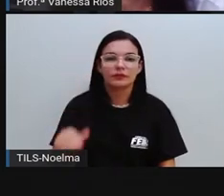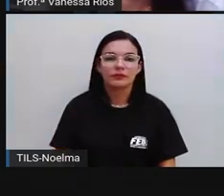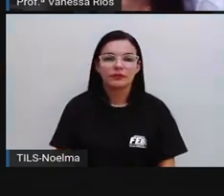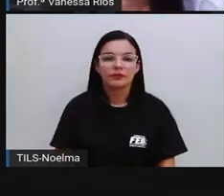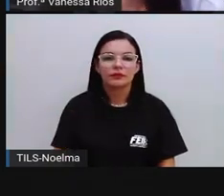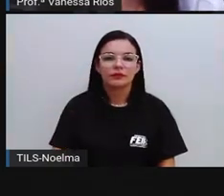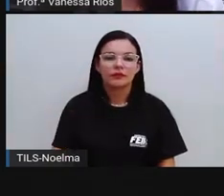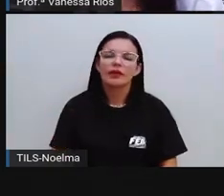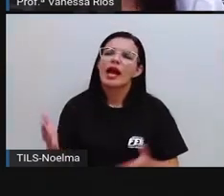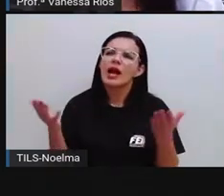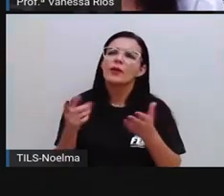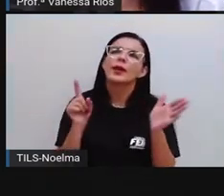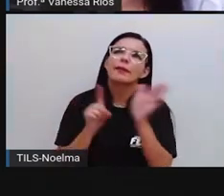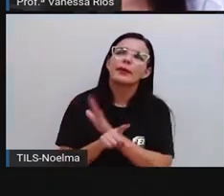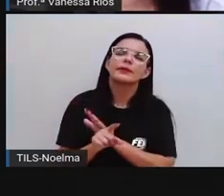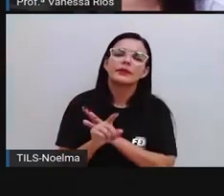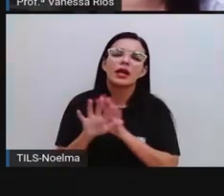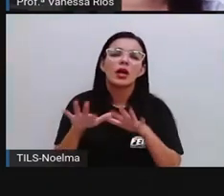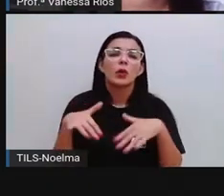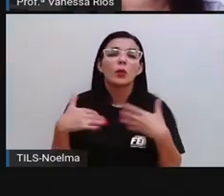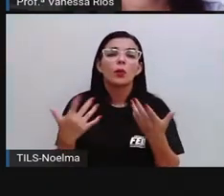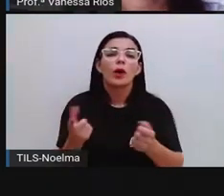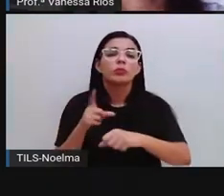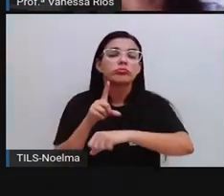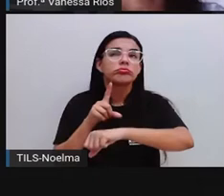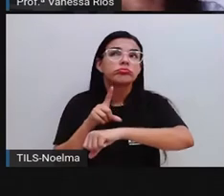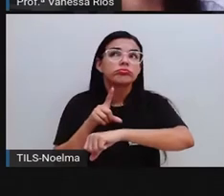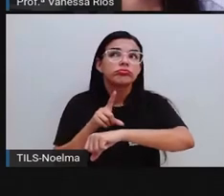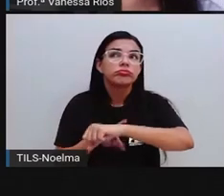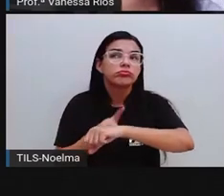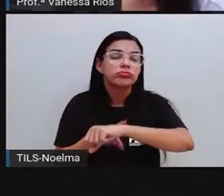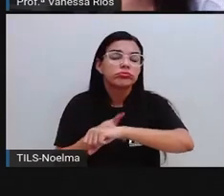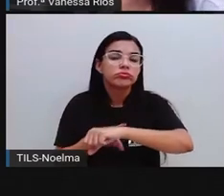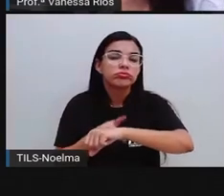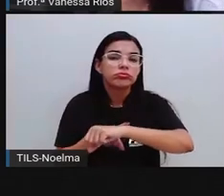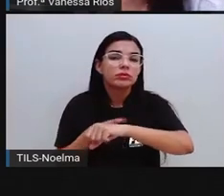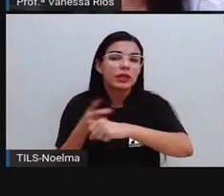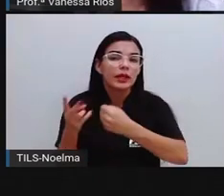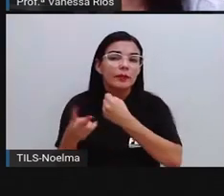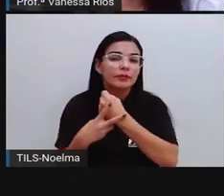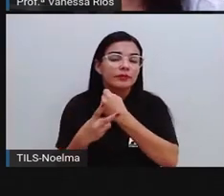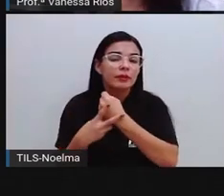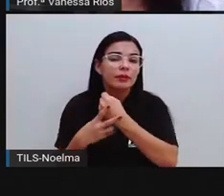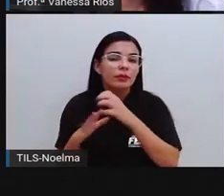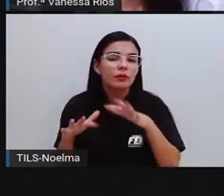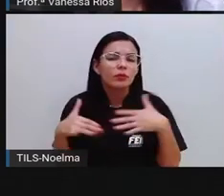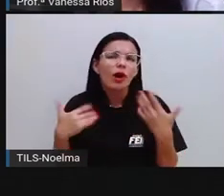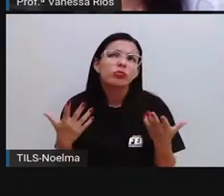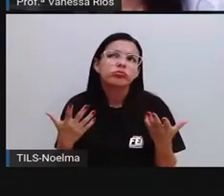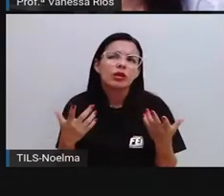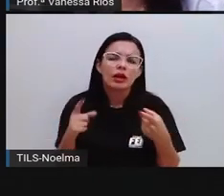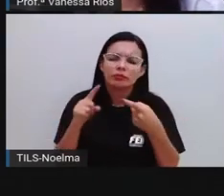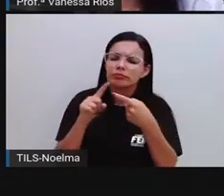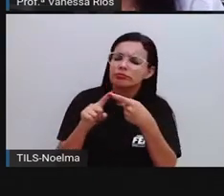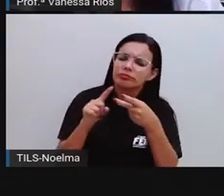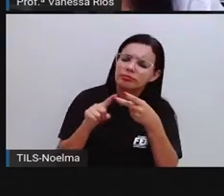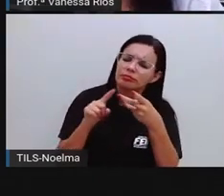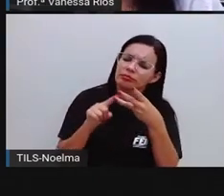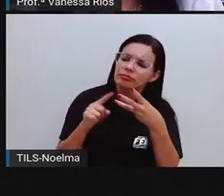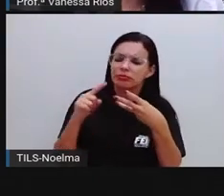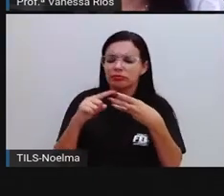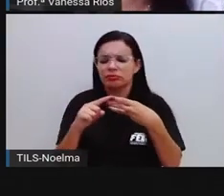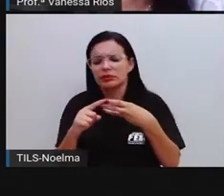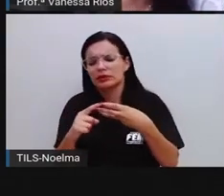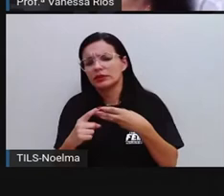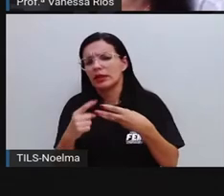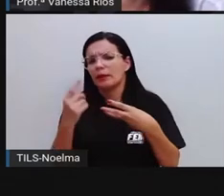E aí, agora para a pergunta, a palavra Sobrou, ela está em qual os tempos, né? Qual o tempo verbal? A